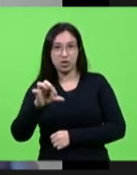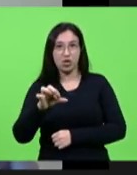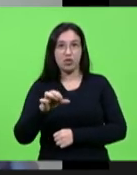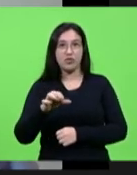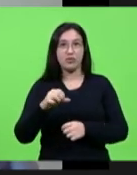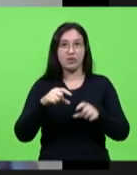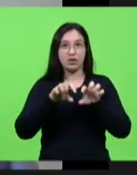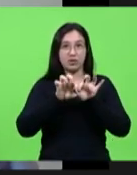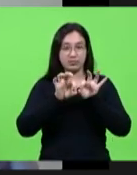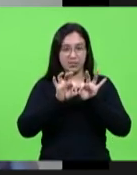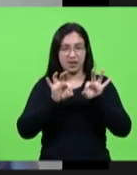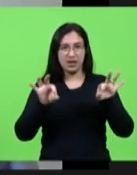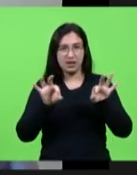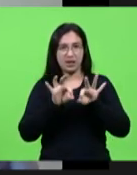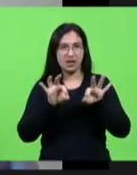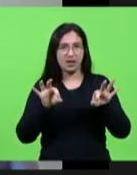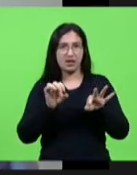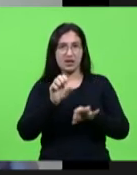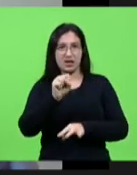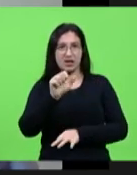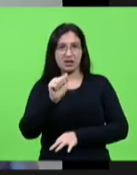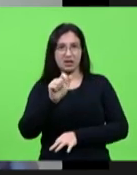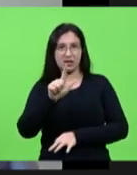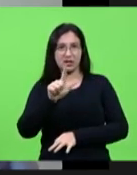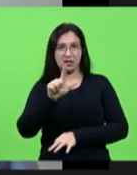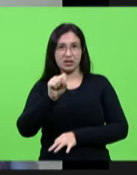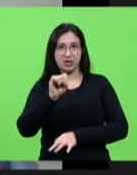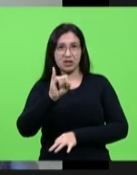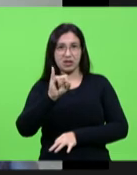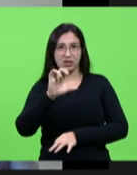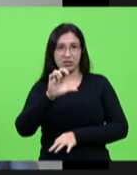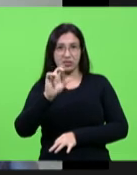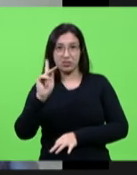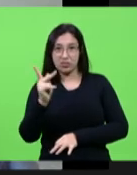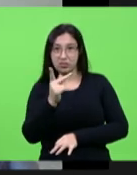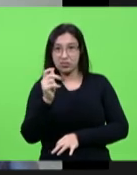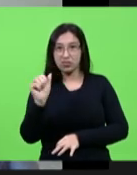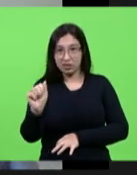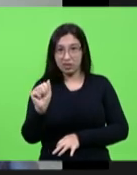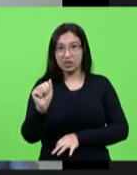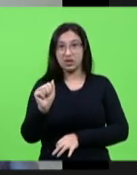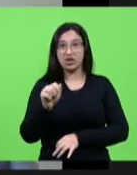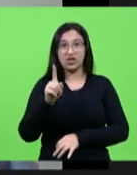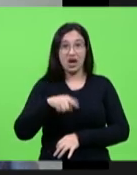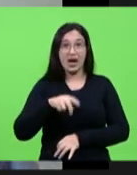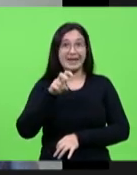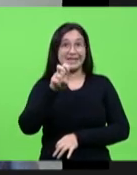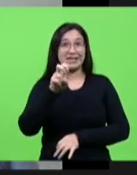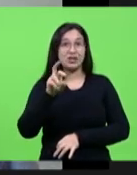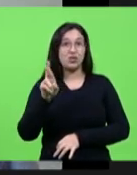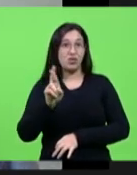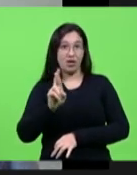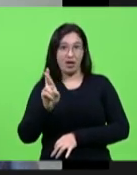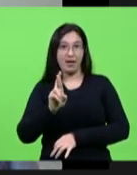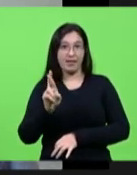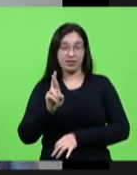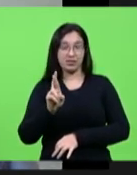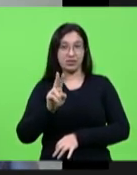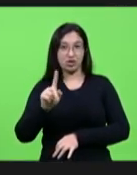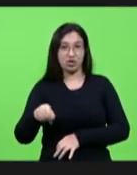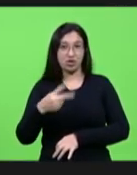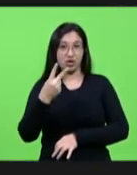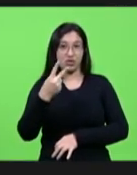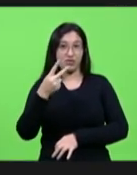desse tradicional da Seara da da Perdigão sei lá de qualquer coisa era 5 reais e 25 eu me lembro